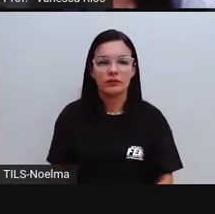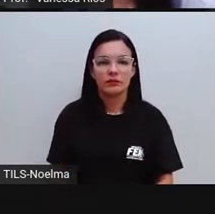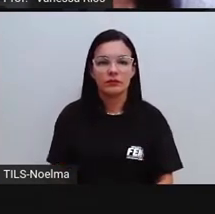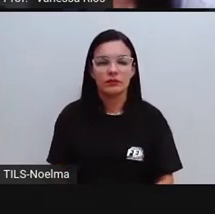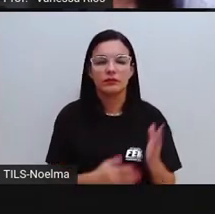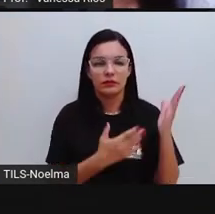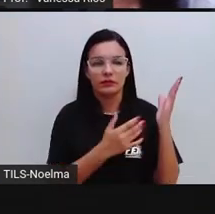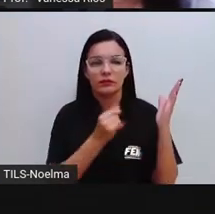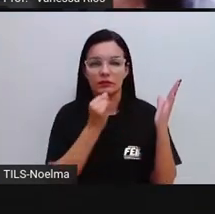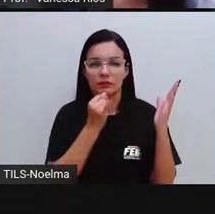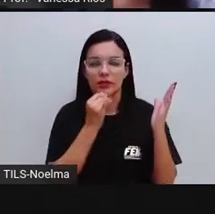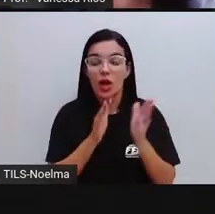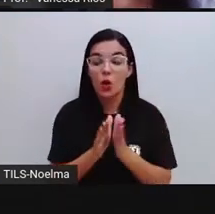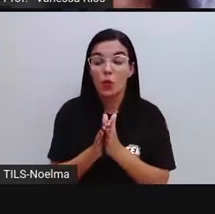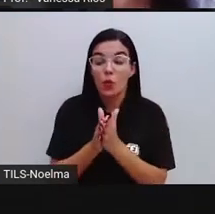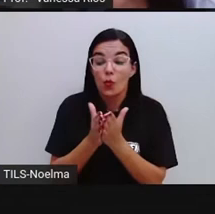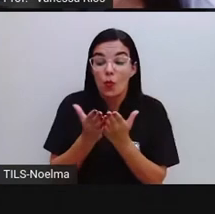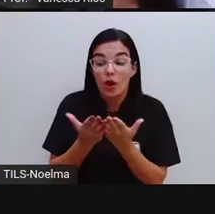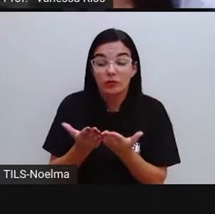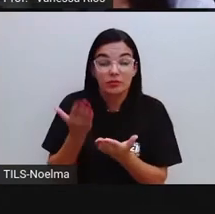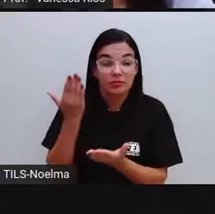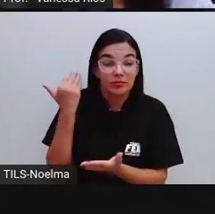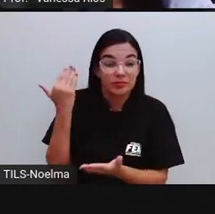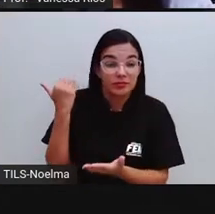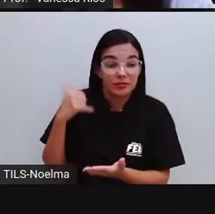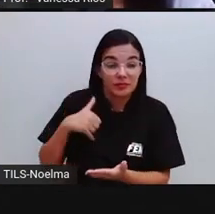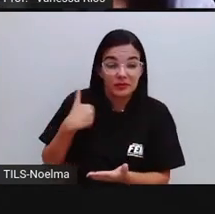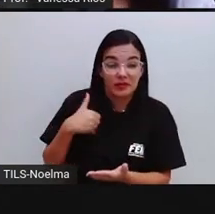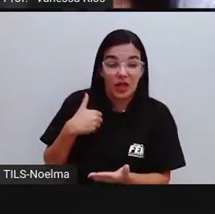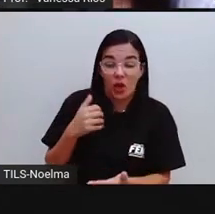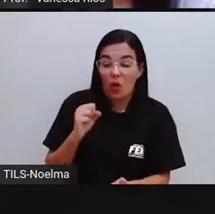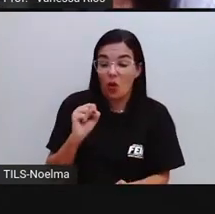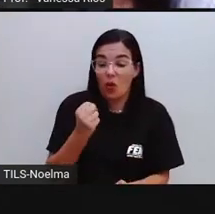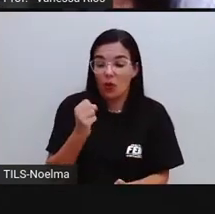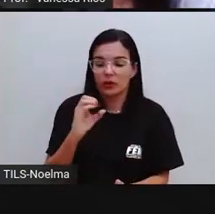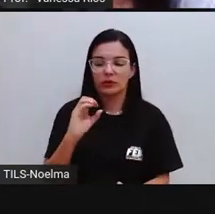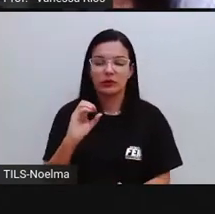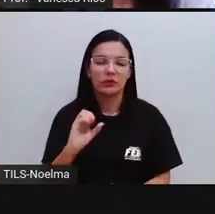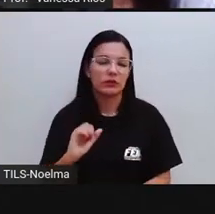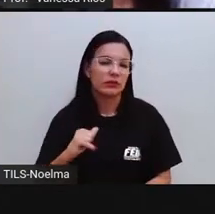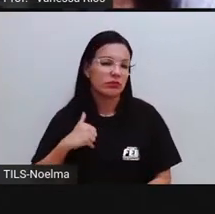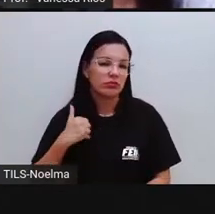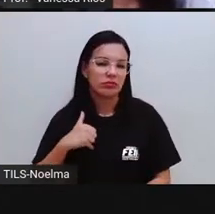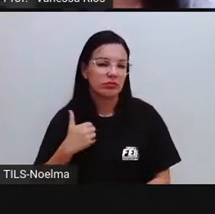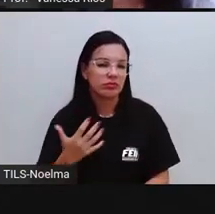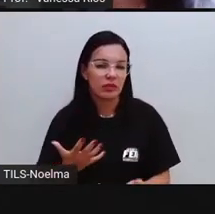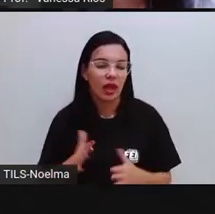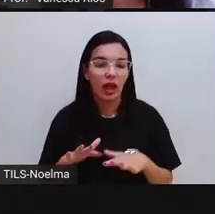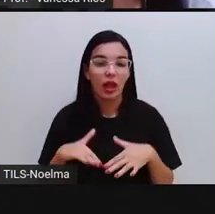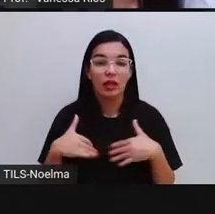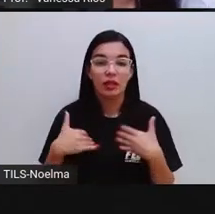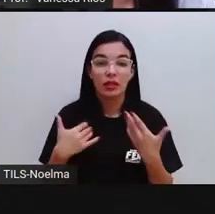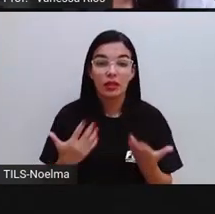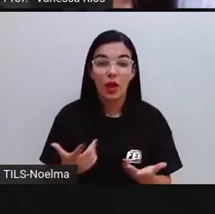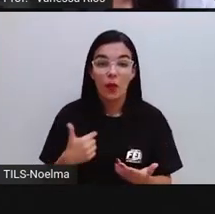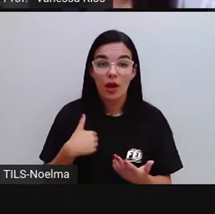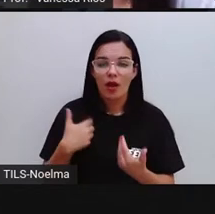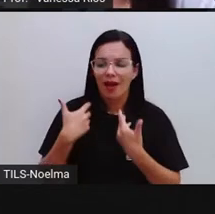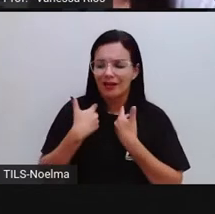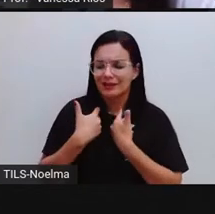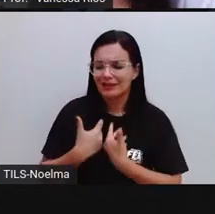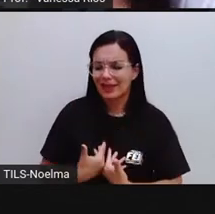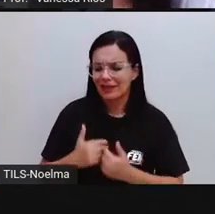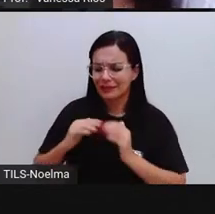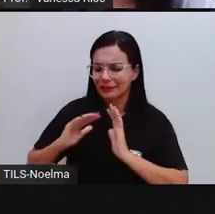o primeiro exemplo. Quando eu tinha uns oito anos, então eu cansava